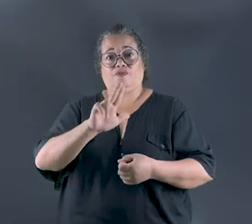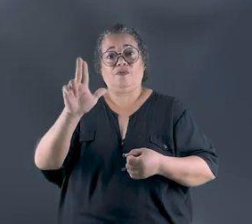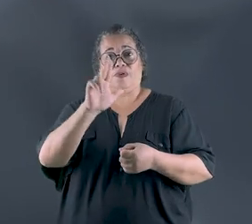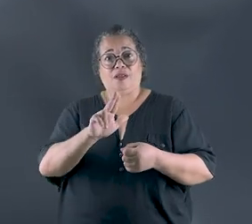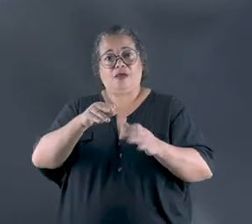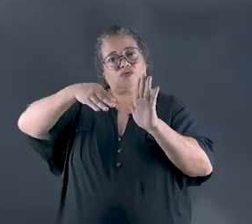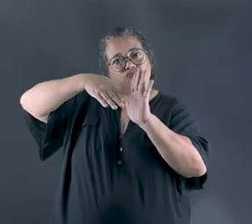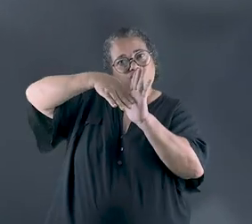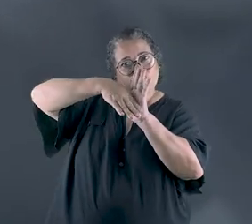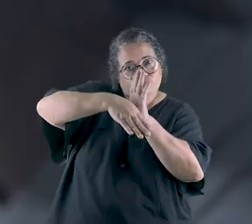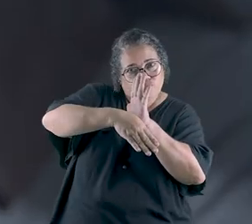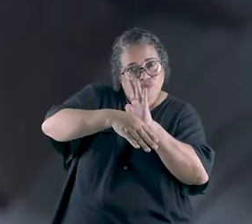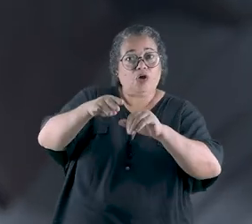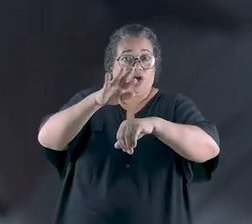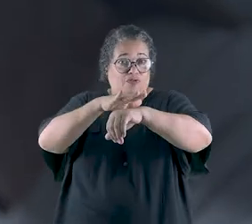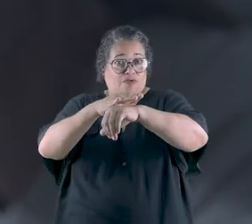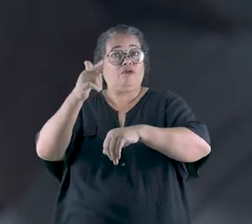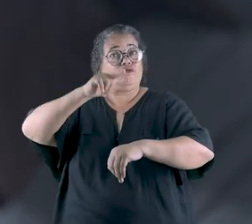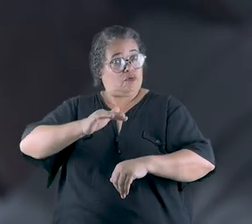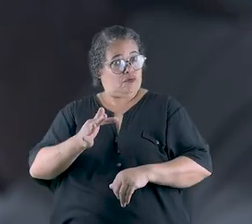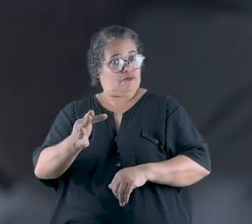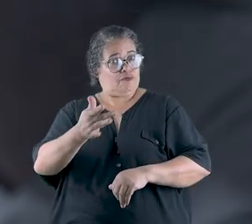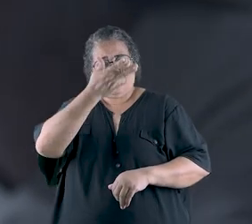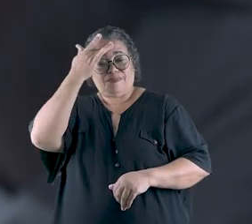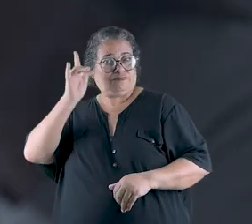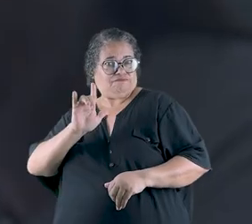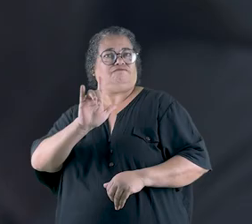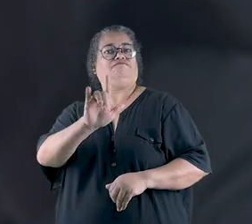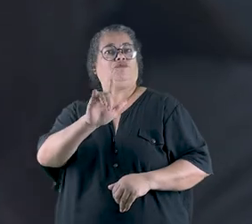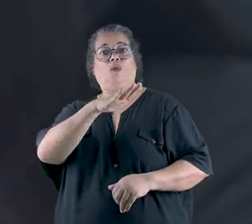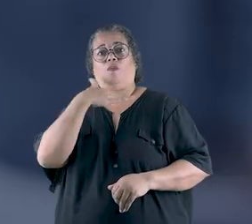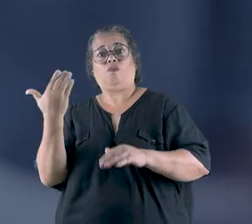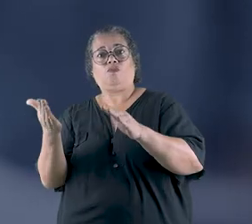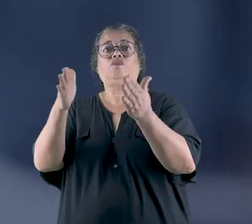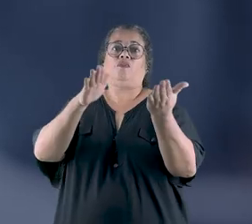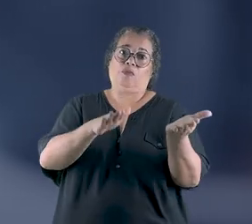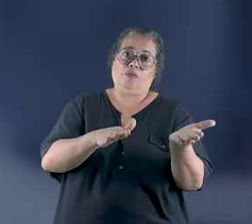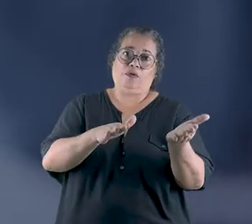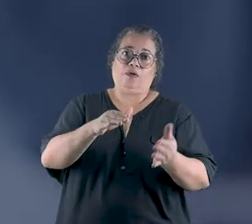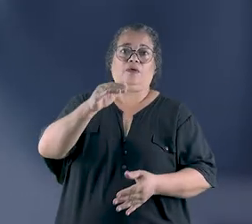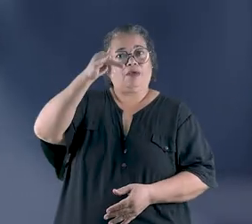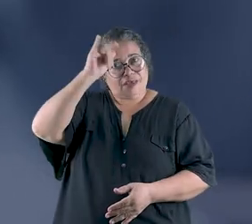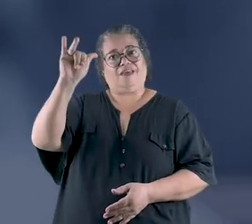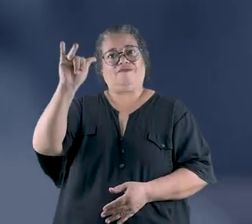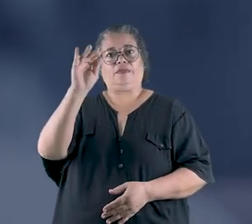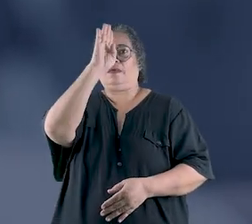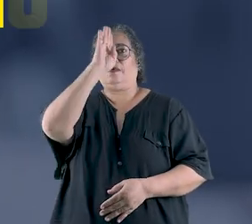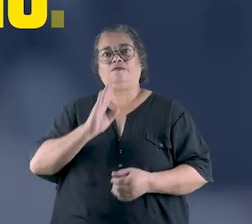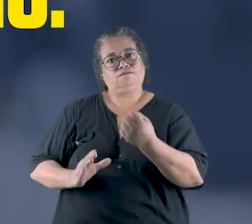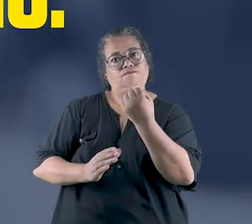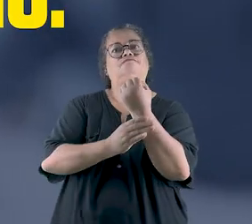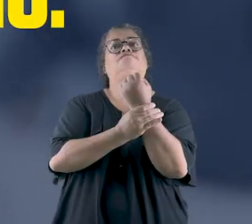estão caindo. Doenças podem voltar, pessoas que amamos podem morrer. Dá pra evitar. É de